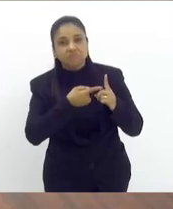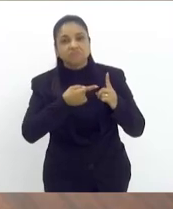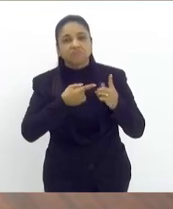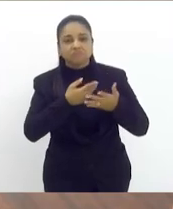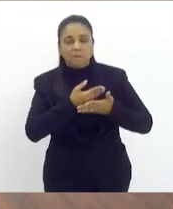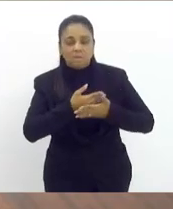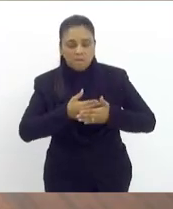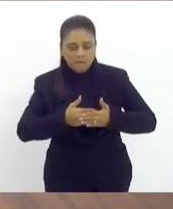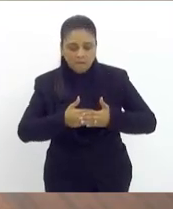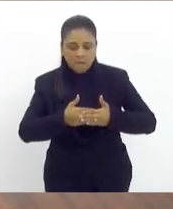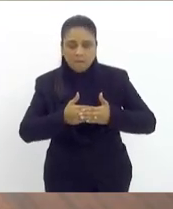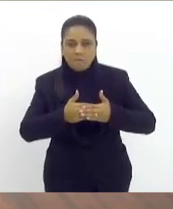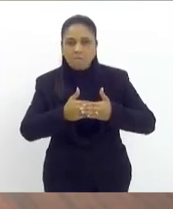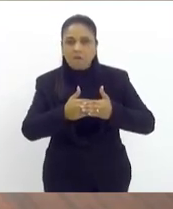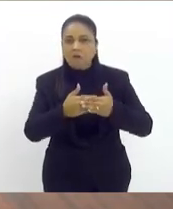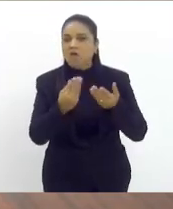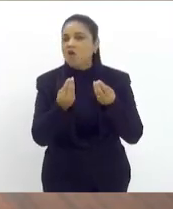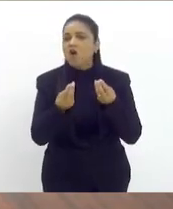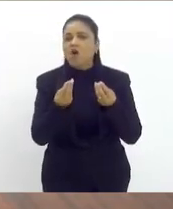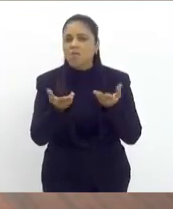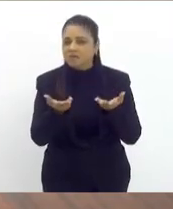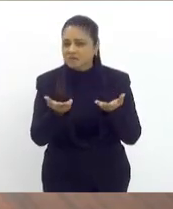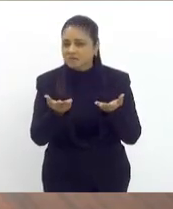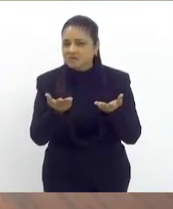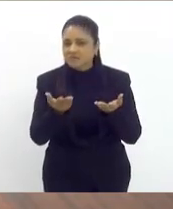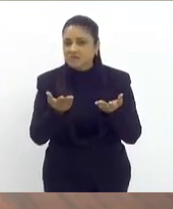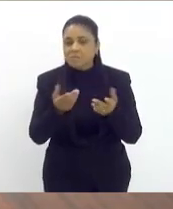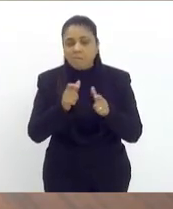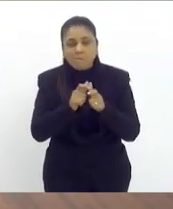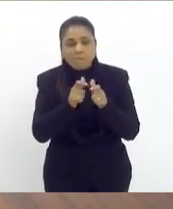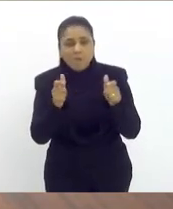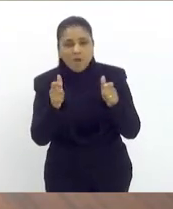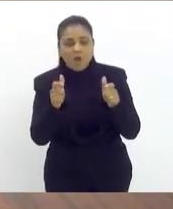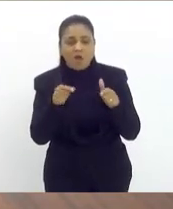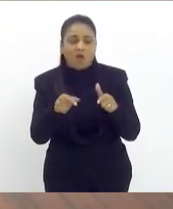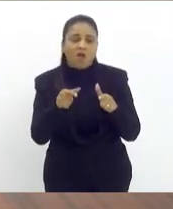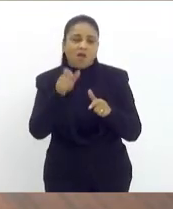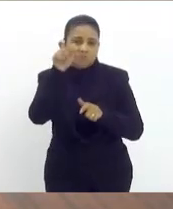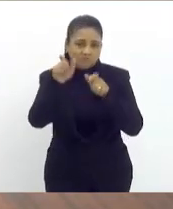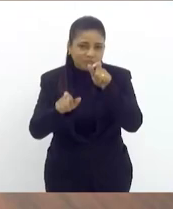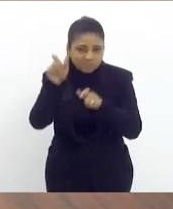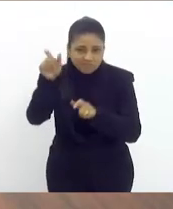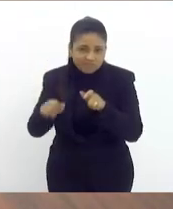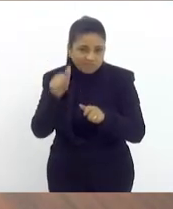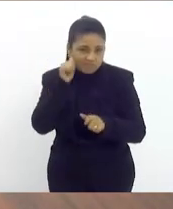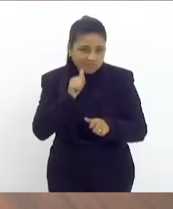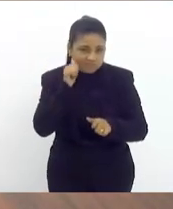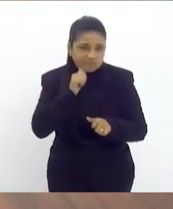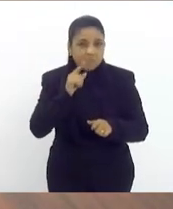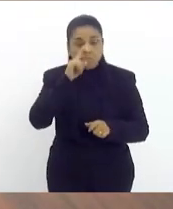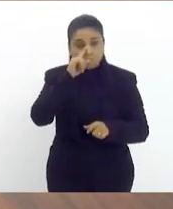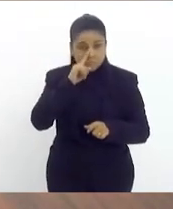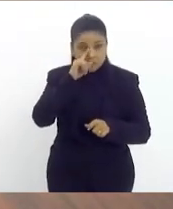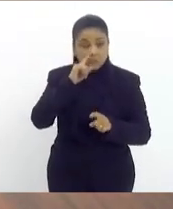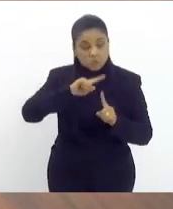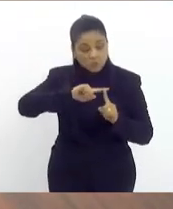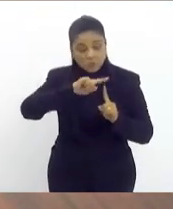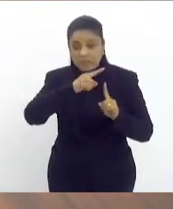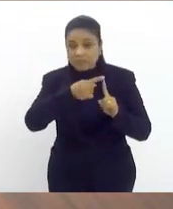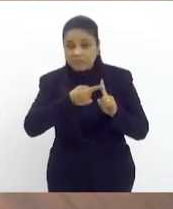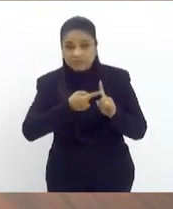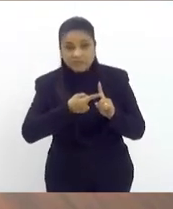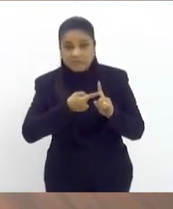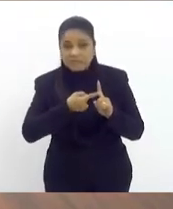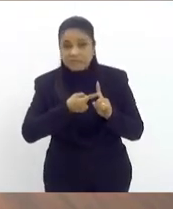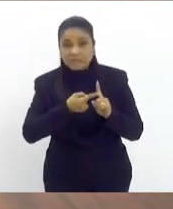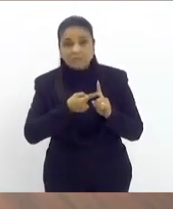sério, porque a maioria acaba correndo sérios riscos de vida com as gravidez que não tem nem